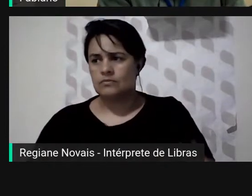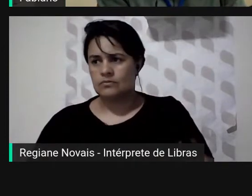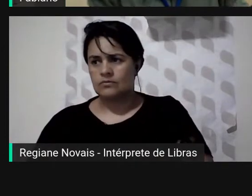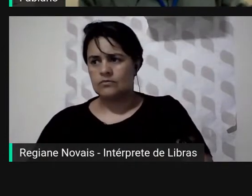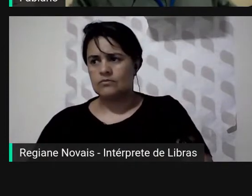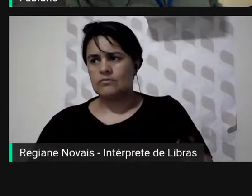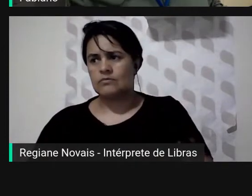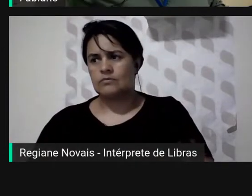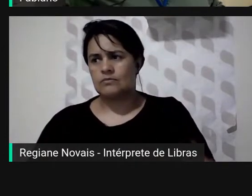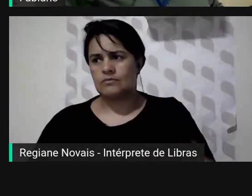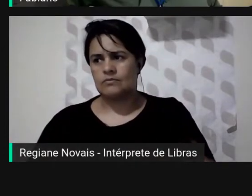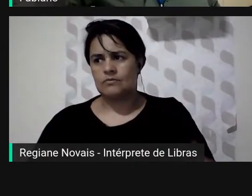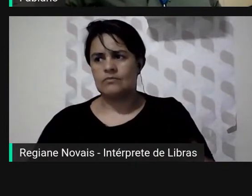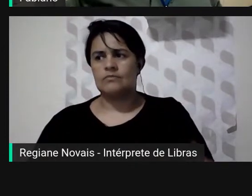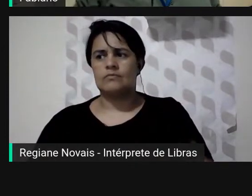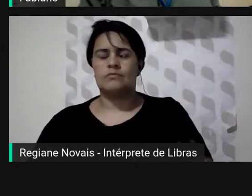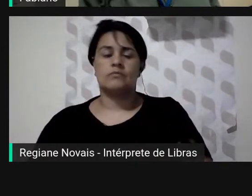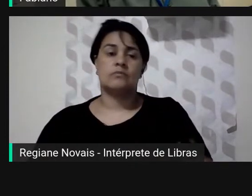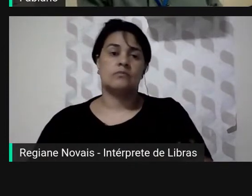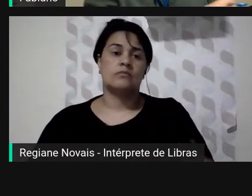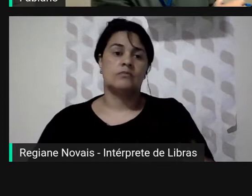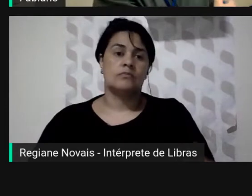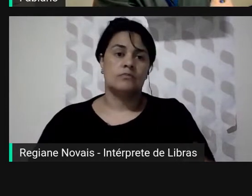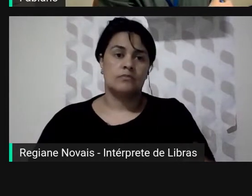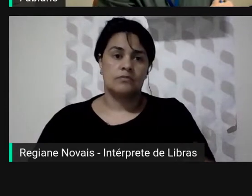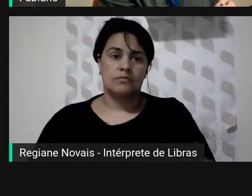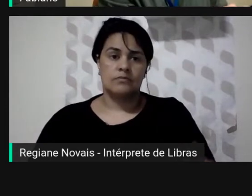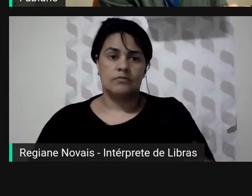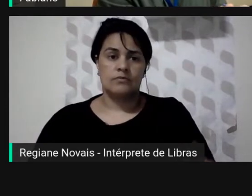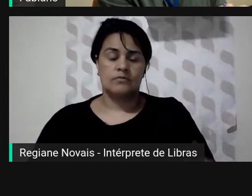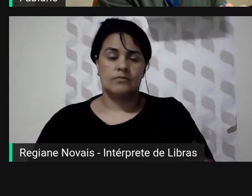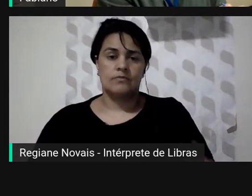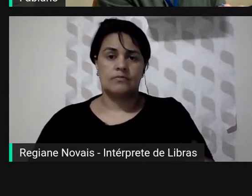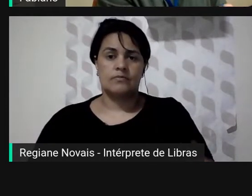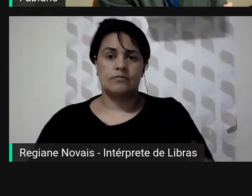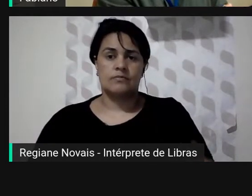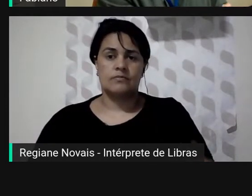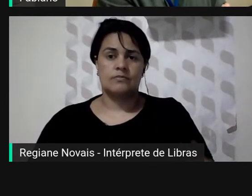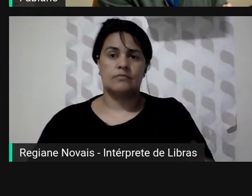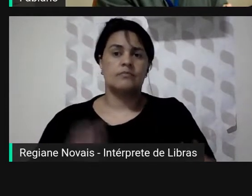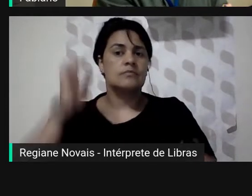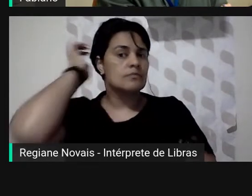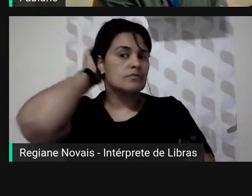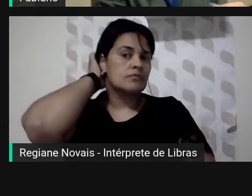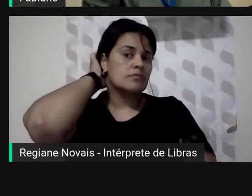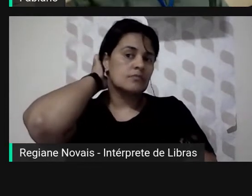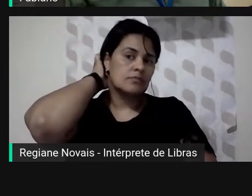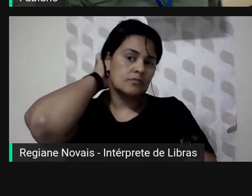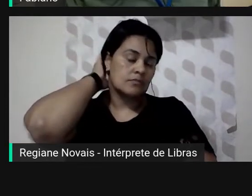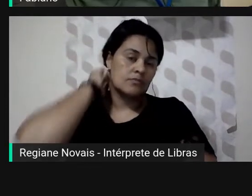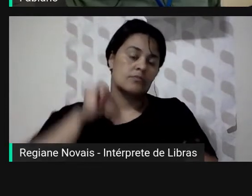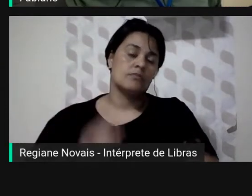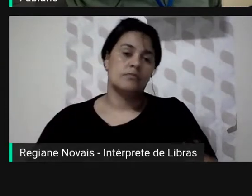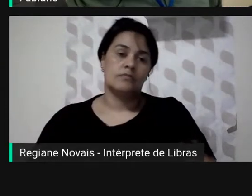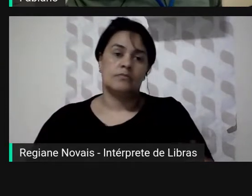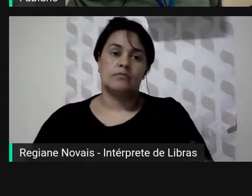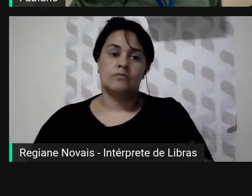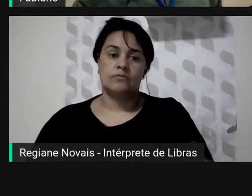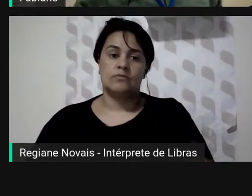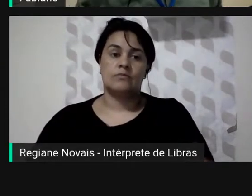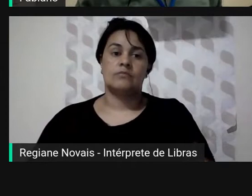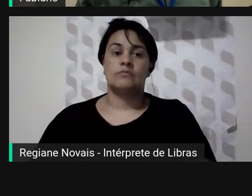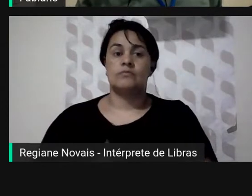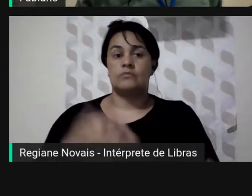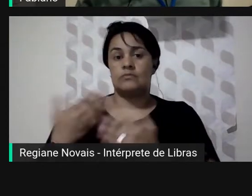professor eu começaria pelo final os principais